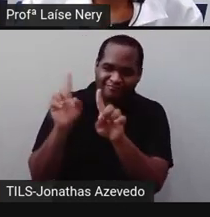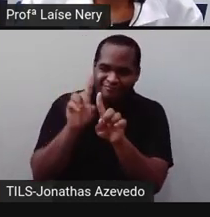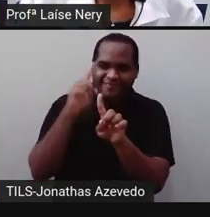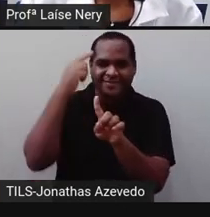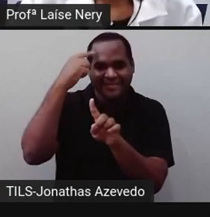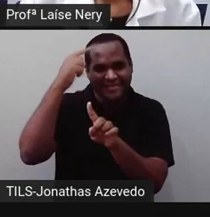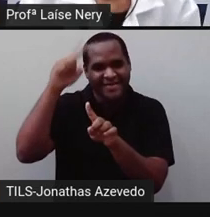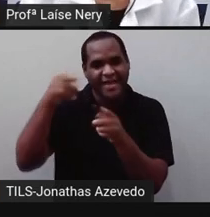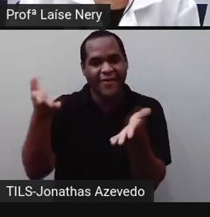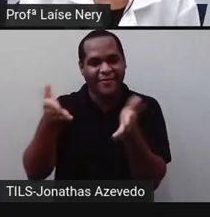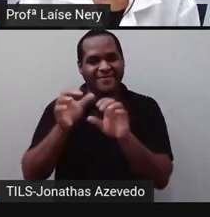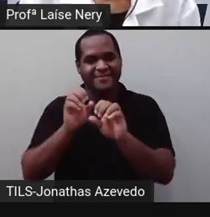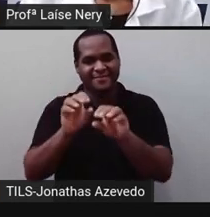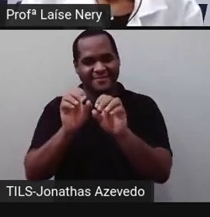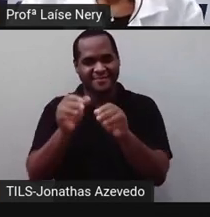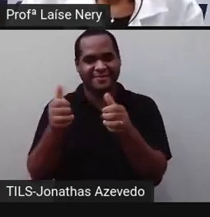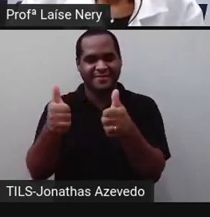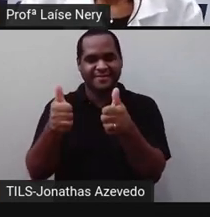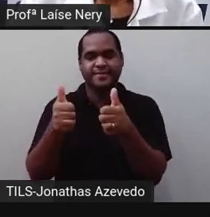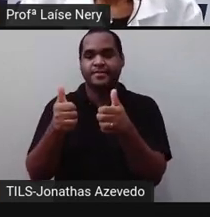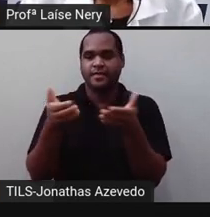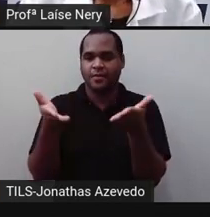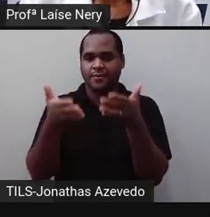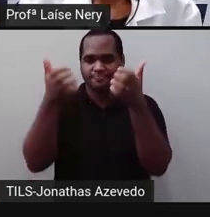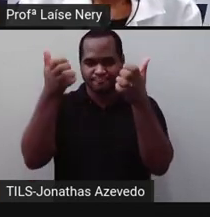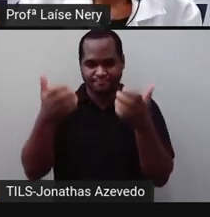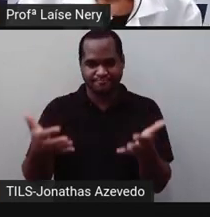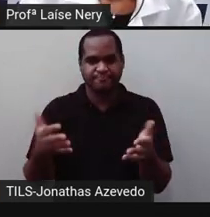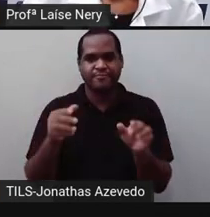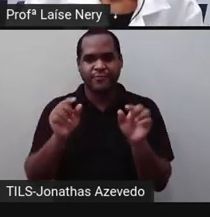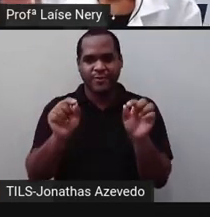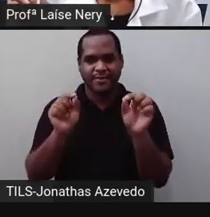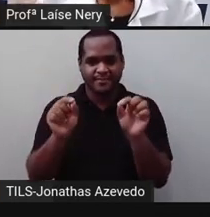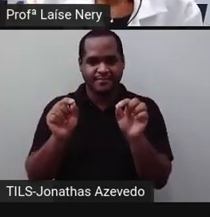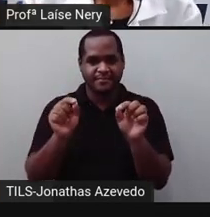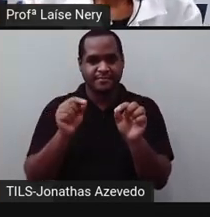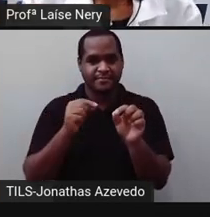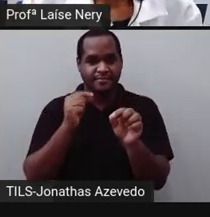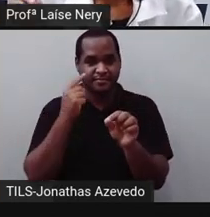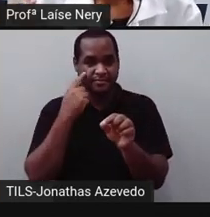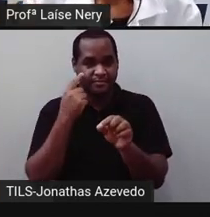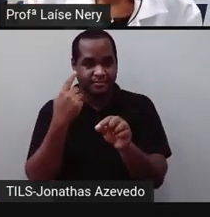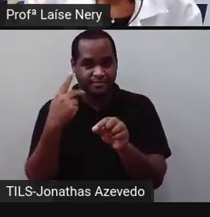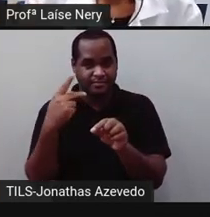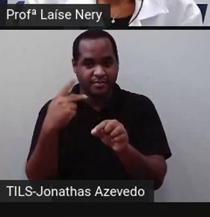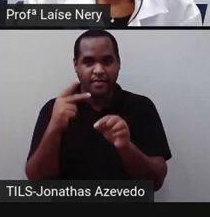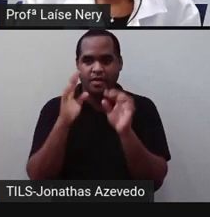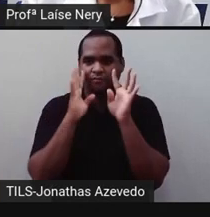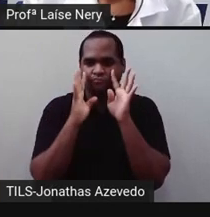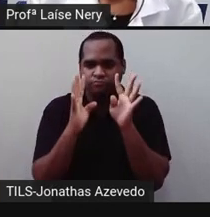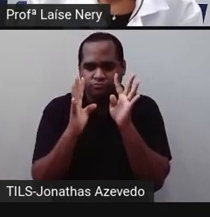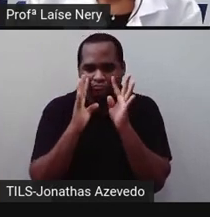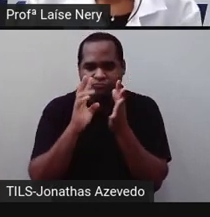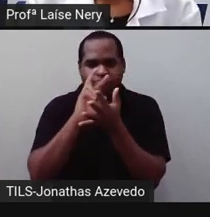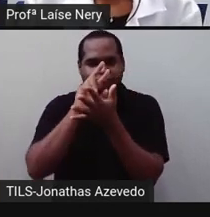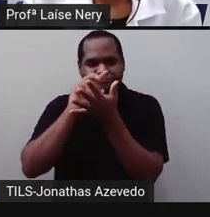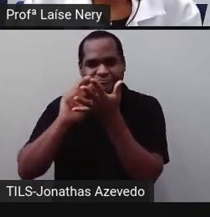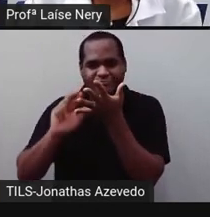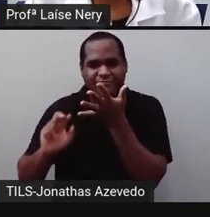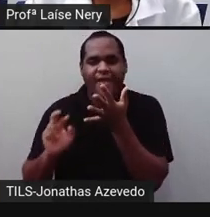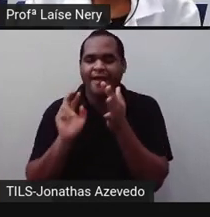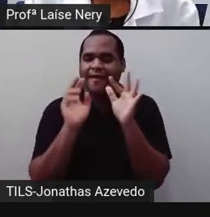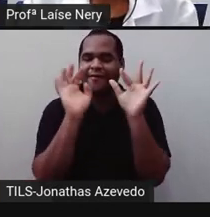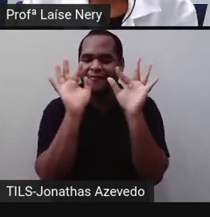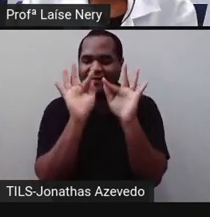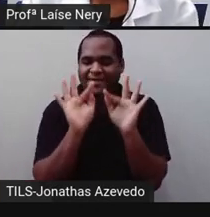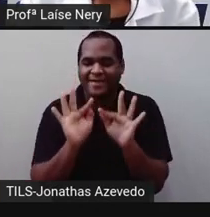nossa aula. A nossa mensagem de hoje diz assim, se atente aos detalhes das pequenas